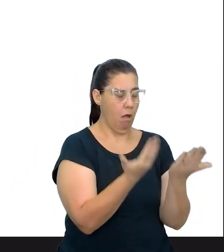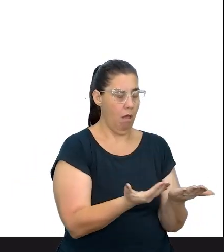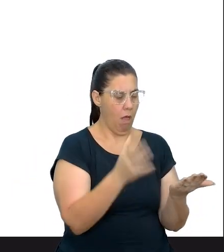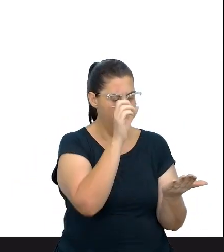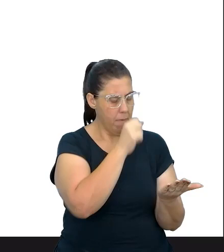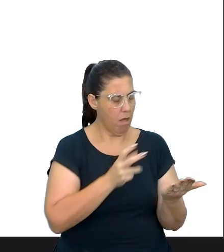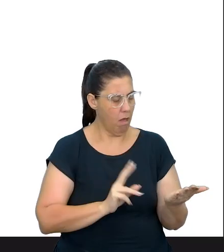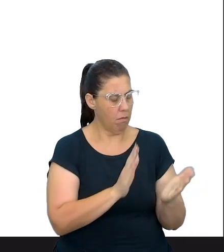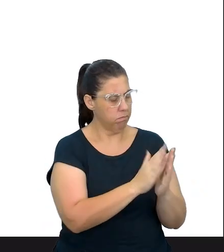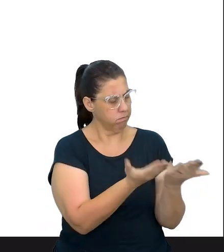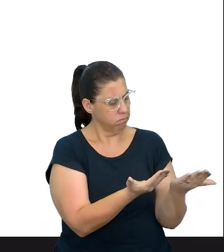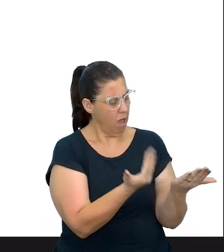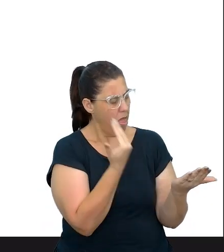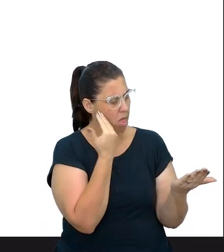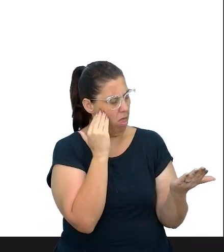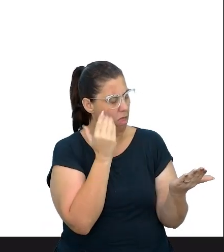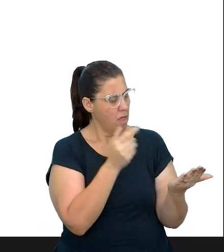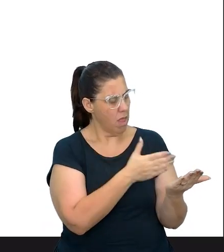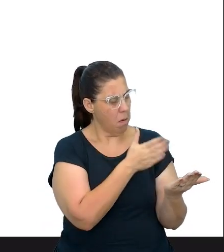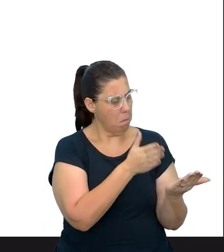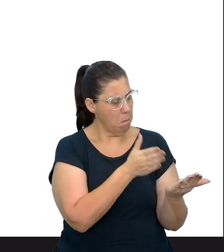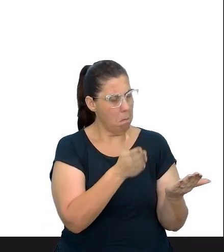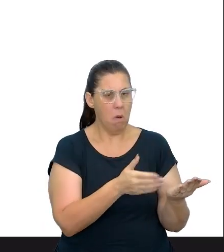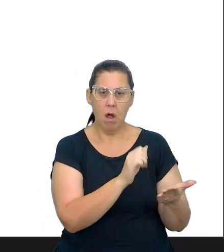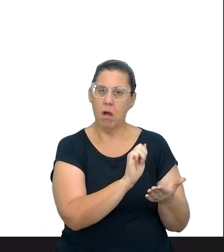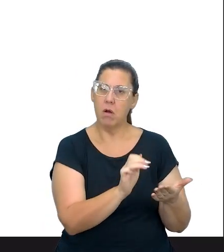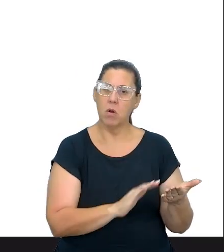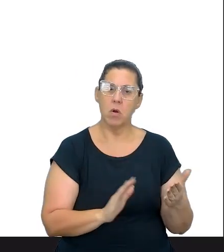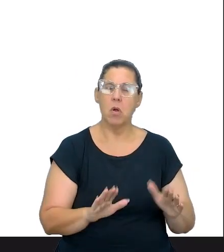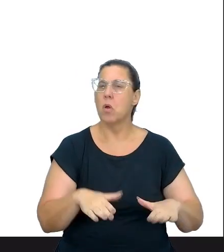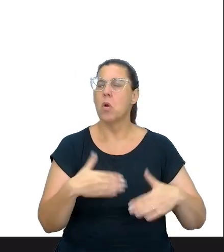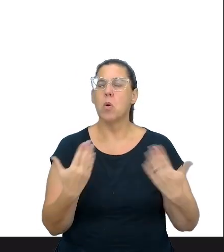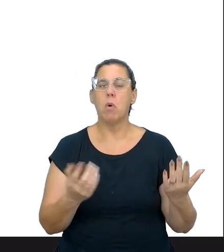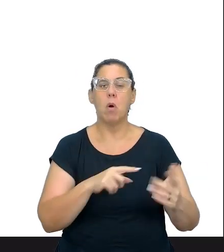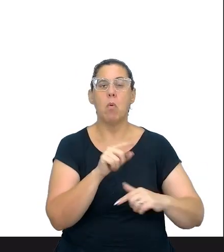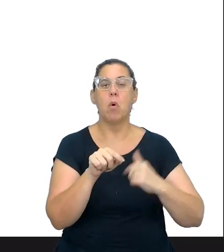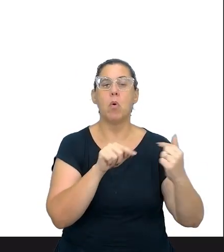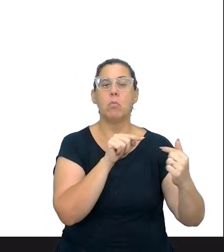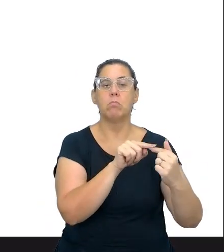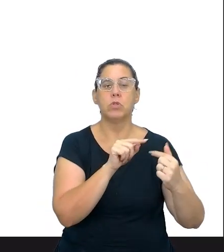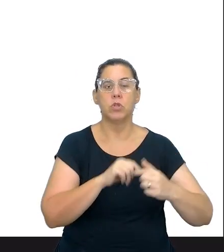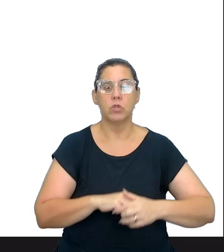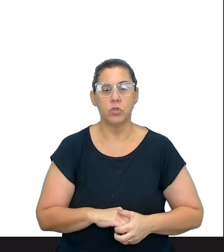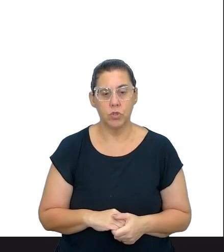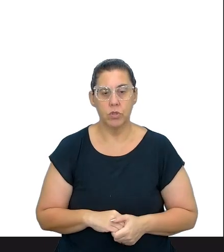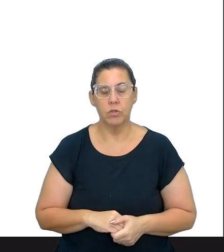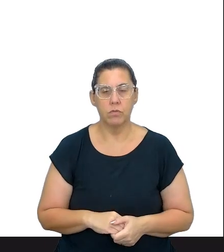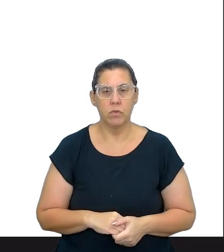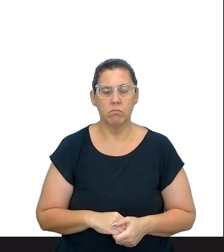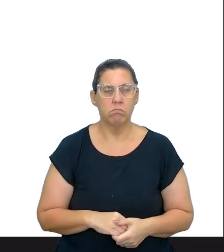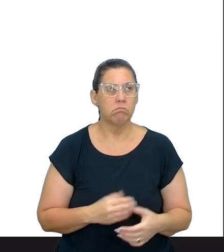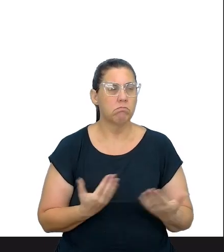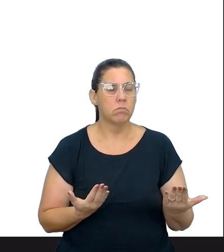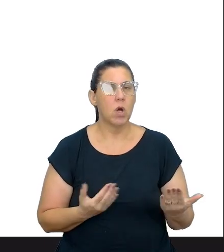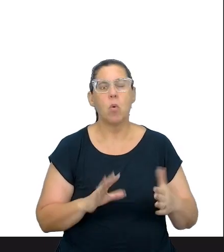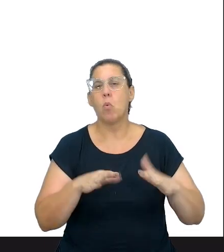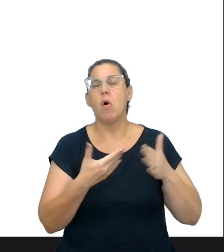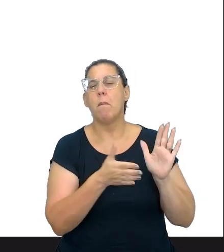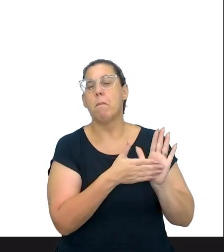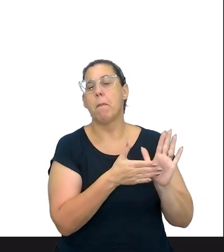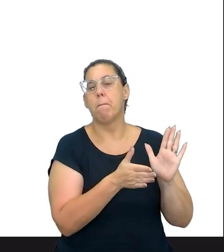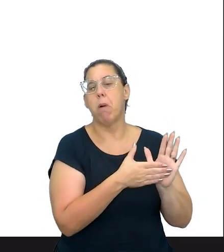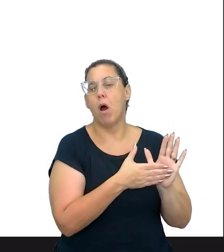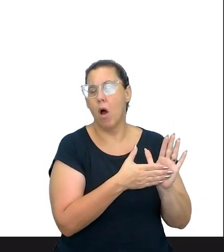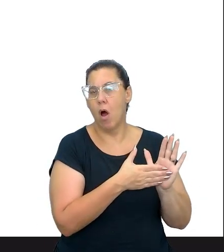Sempre é entender aquela sequência de atividade, qual que é o objetivo daquela sequência, ou seja, qual que a proposta